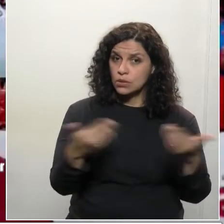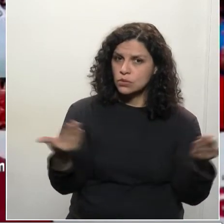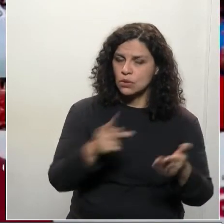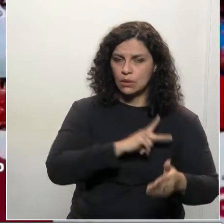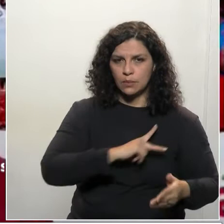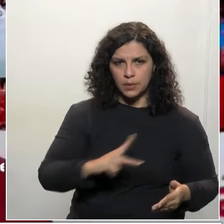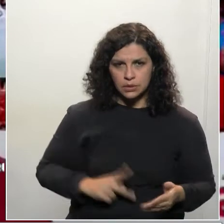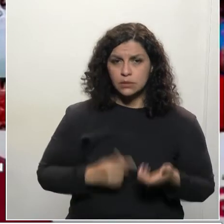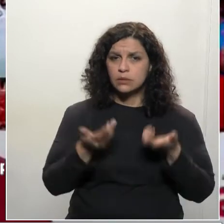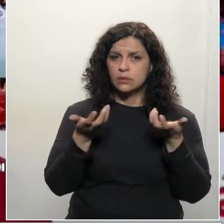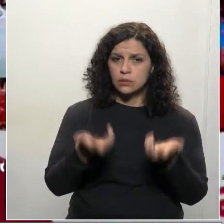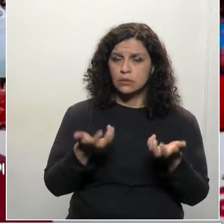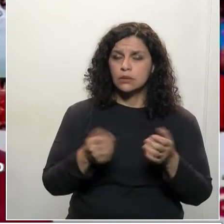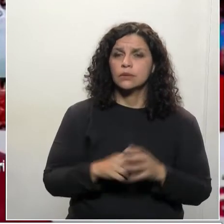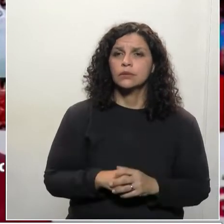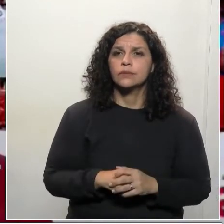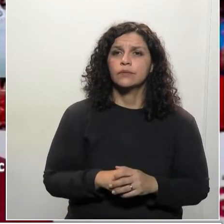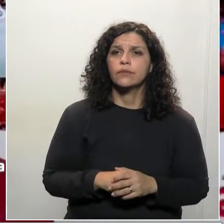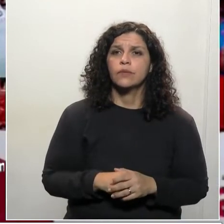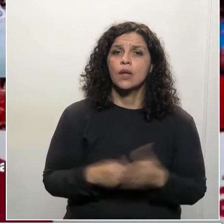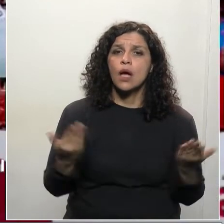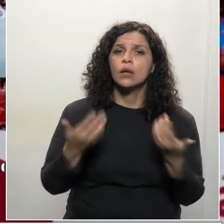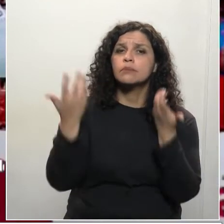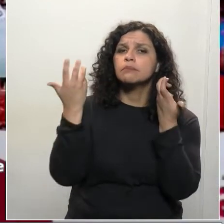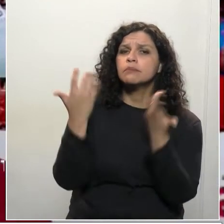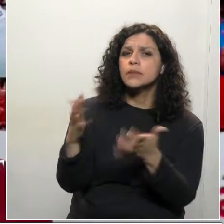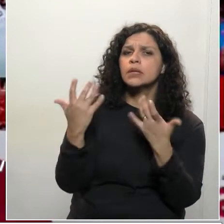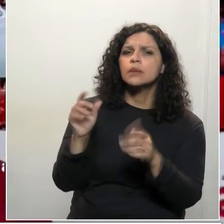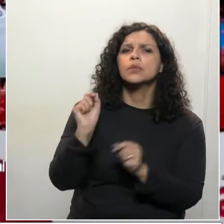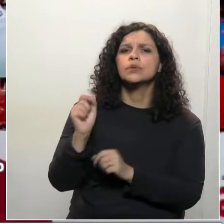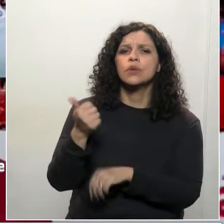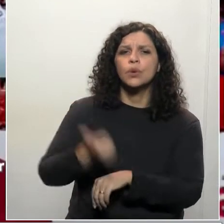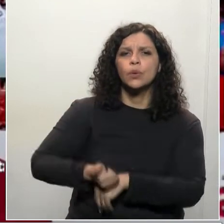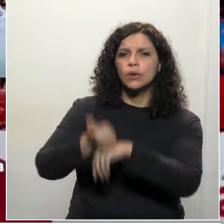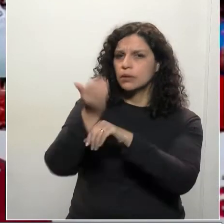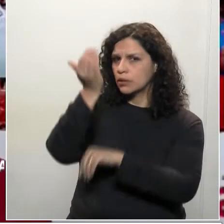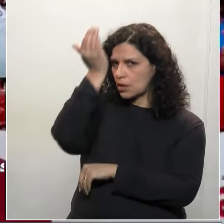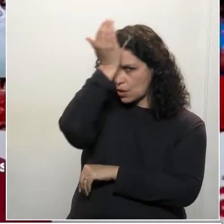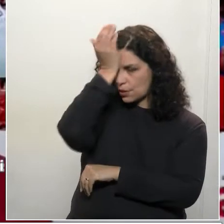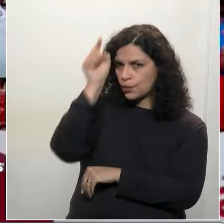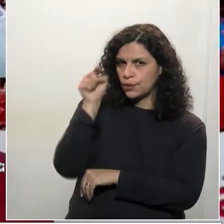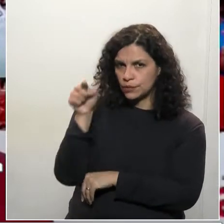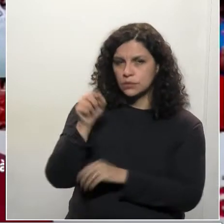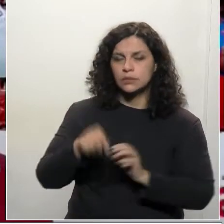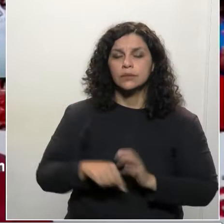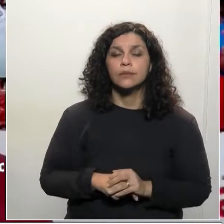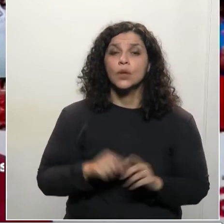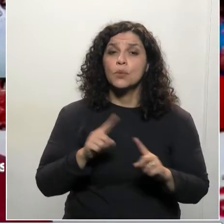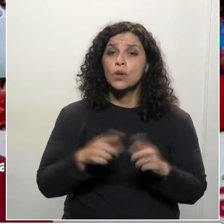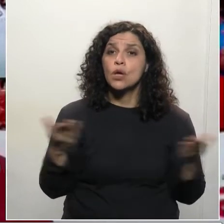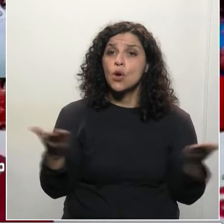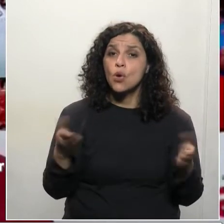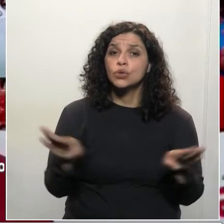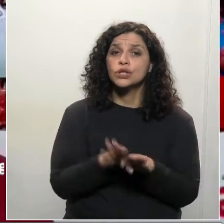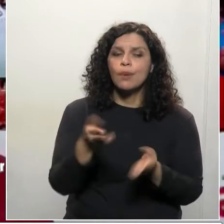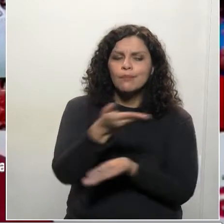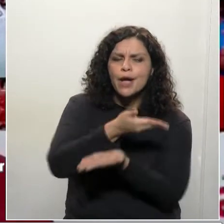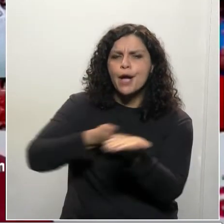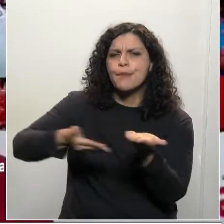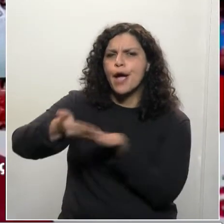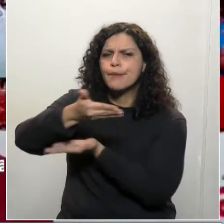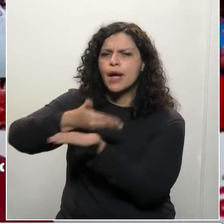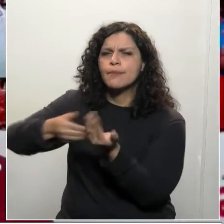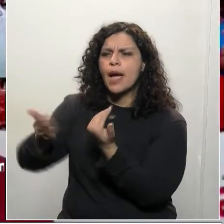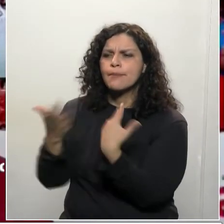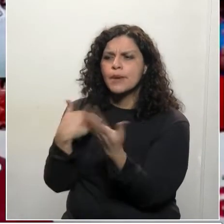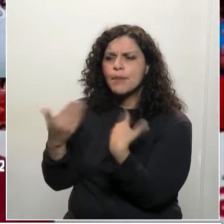presidente, é que eu quero aqui parabenizar o líder do governo, o deputado Sem, que está intermediando junto à